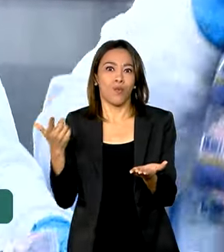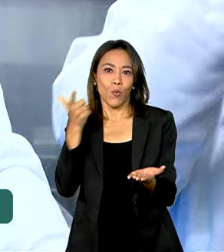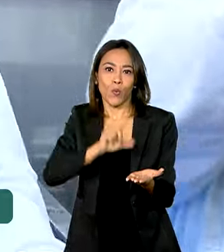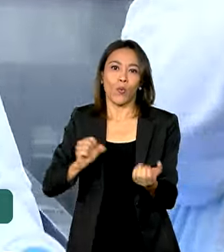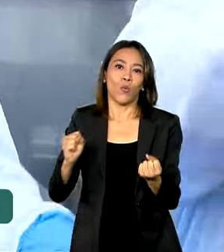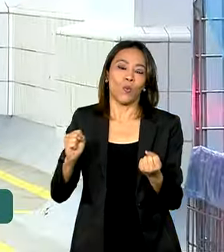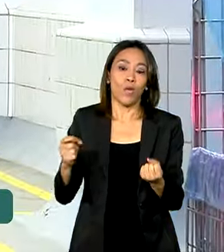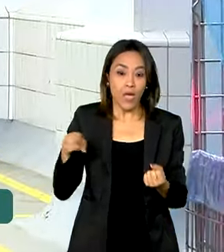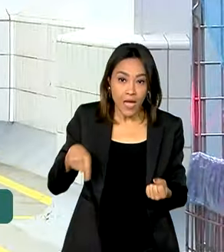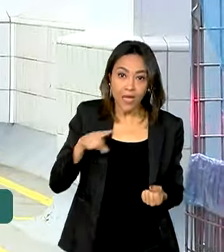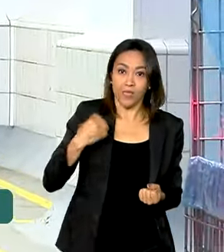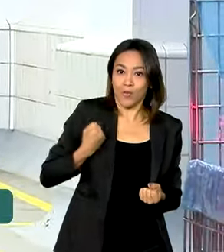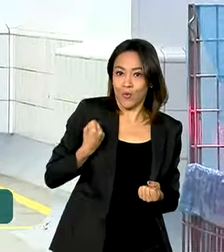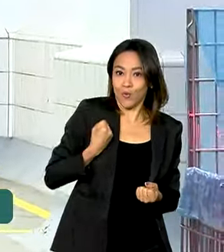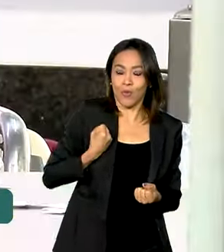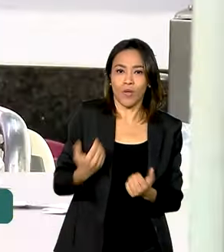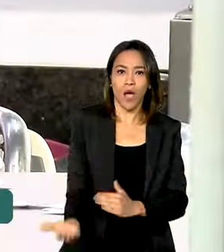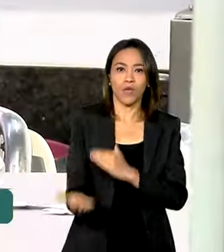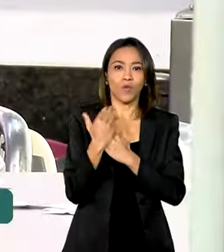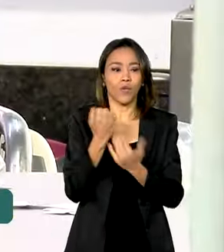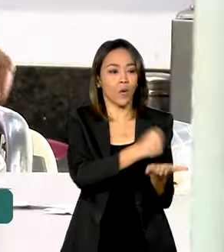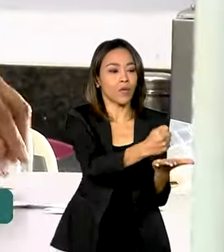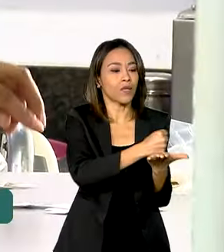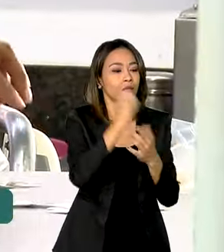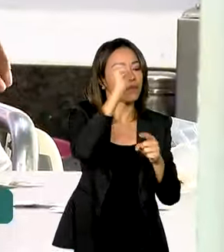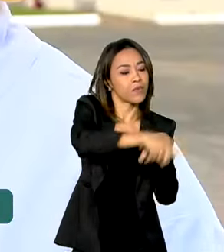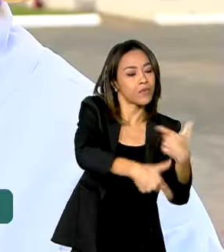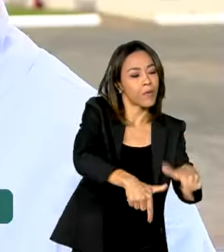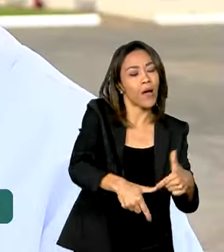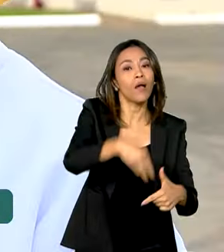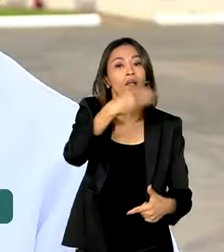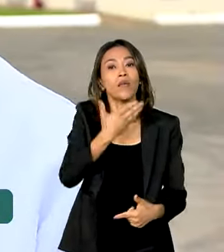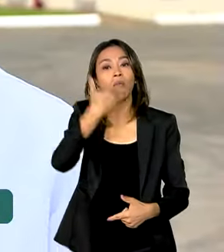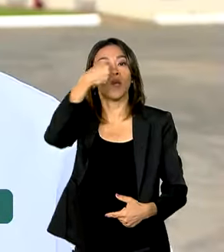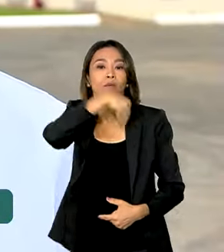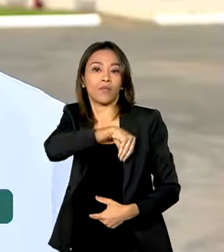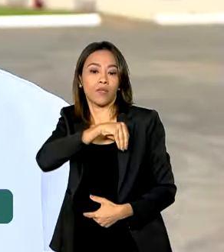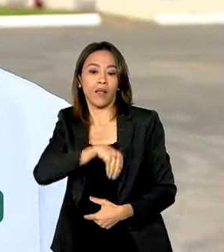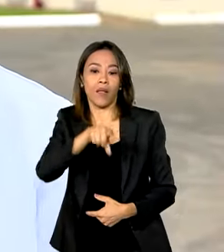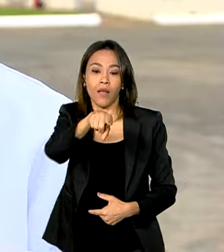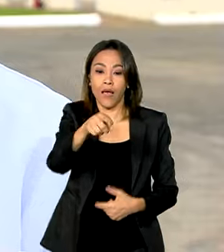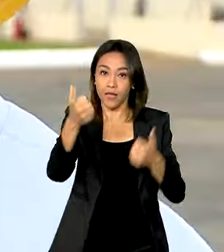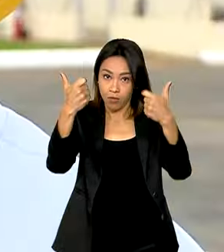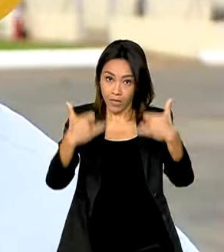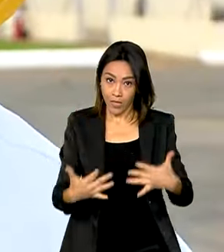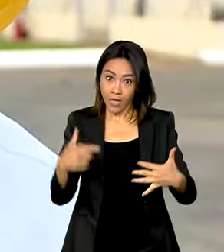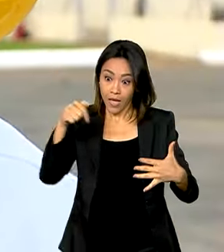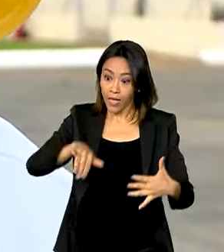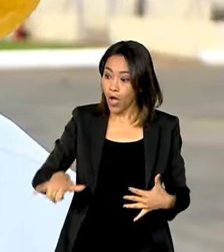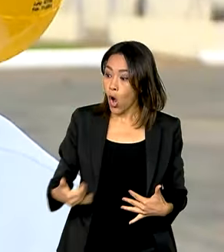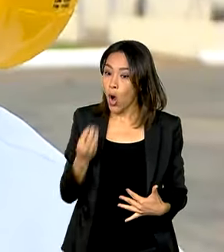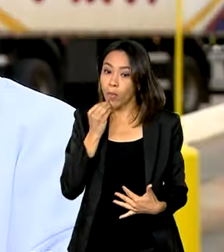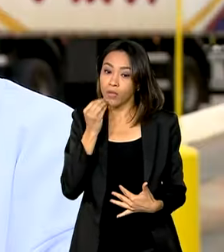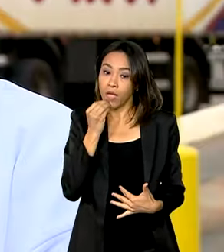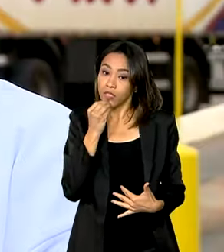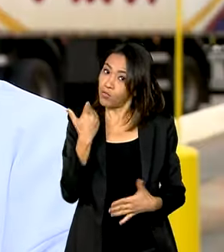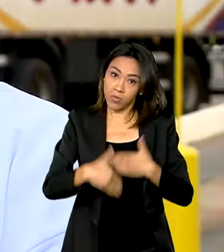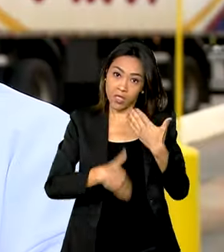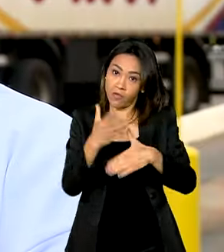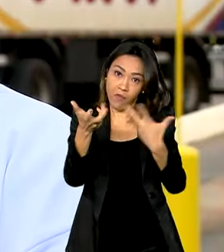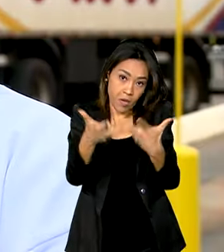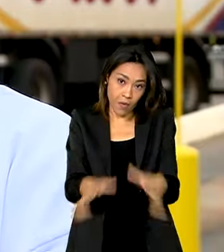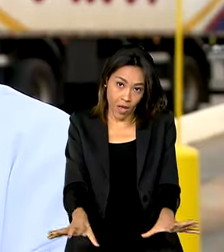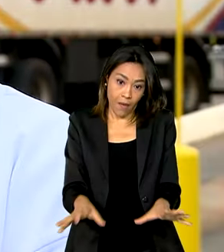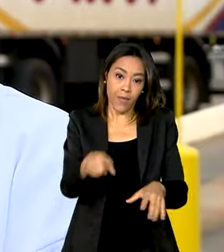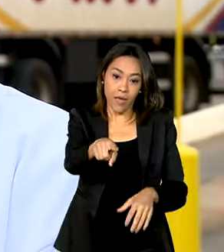que contribuem para a geração de emprego e renda no país. Aqui eles oferecem bastante oportunidade. Só não cresce quem não quer. Por ser